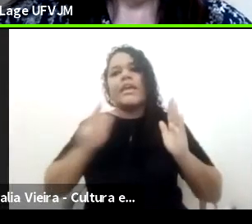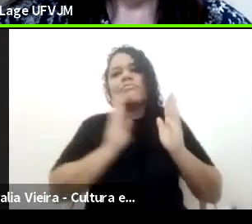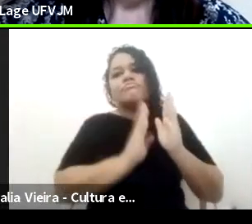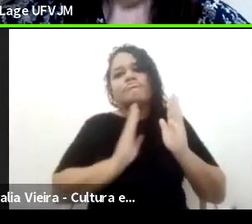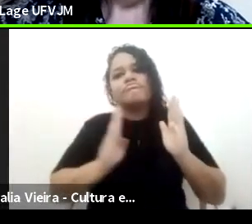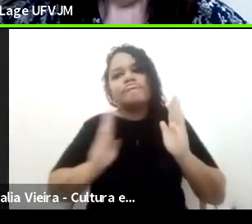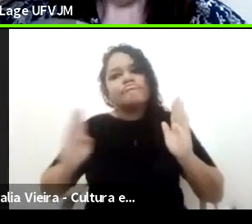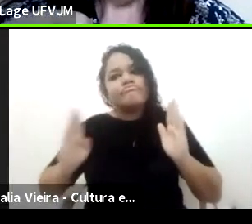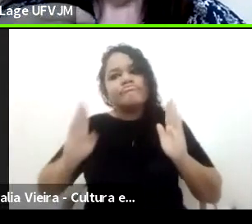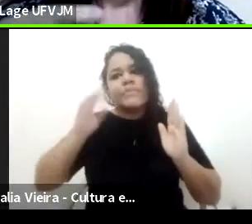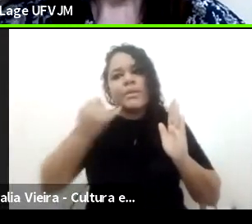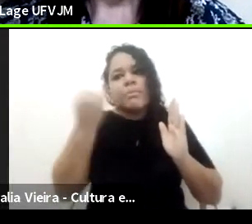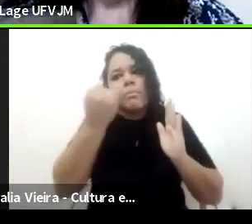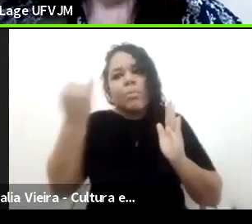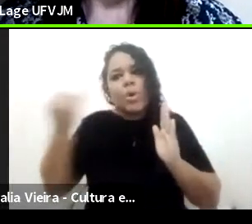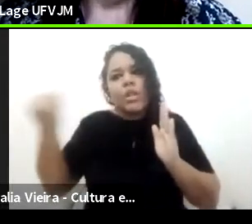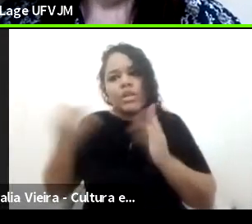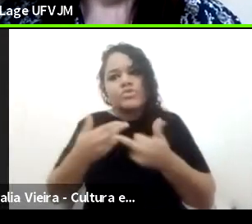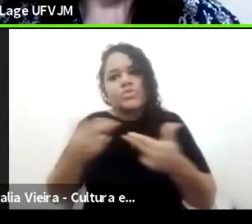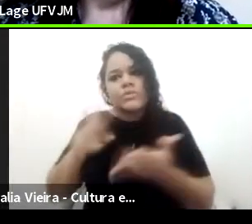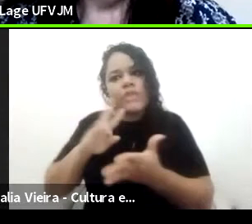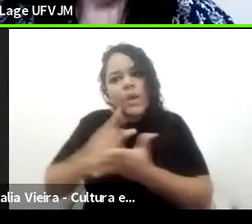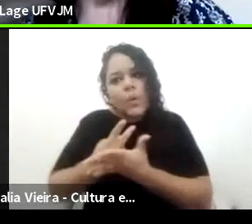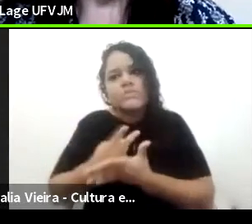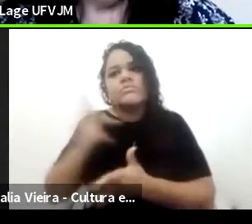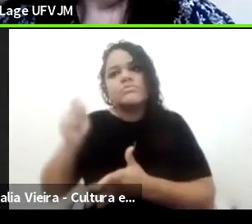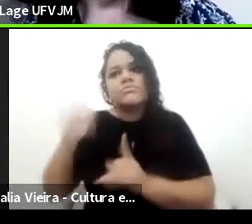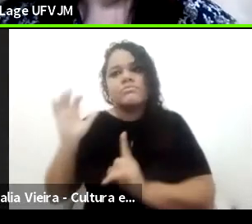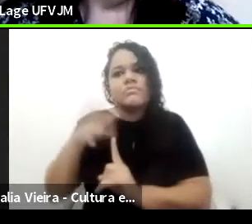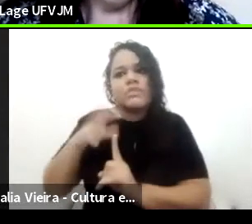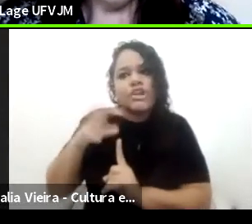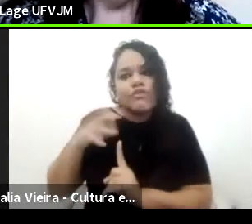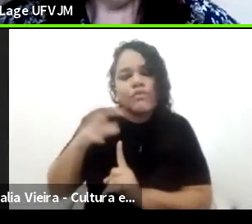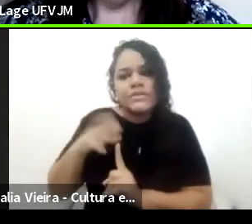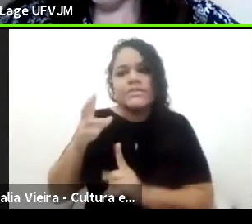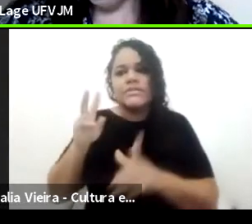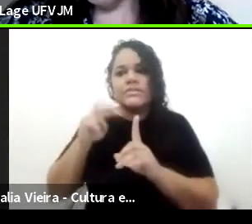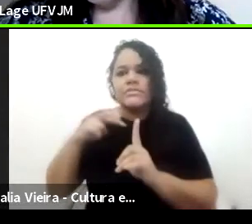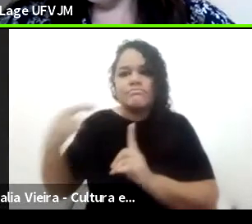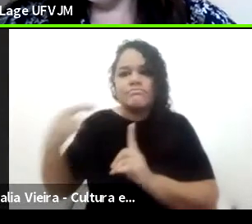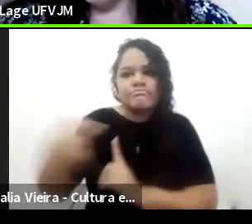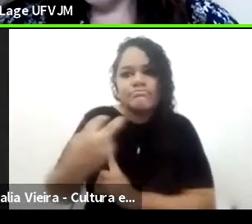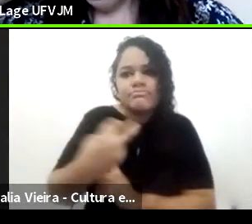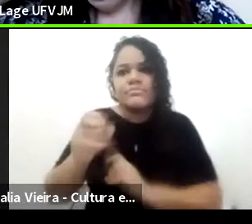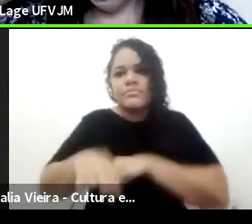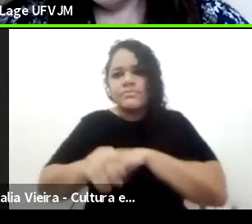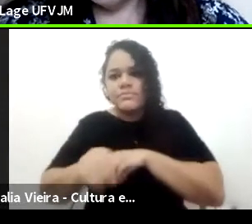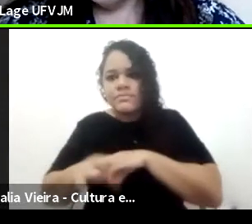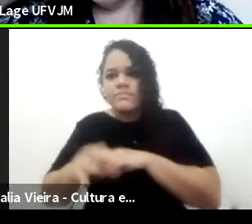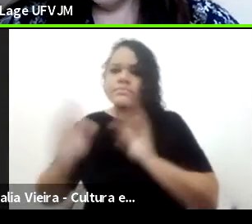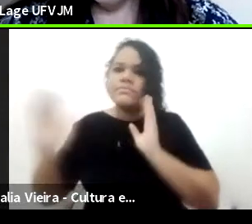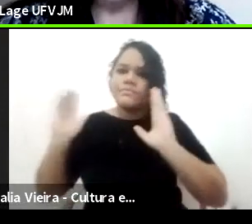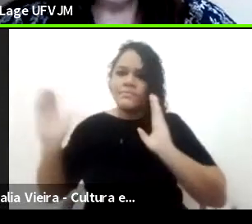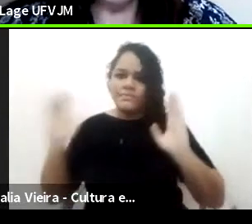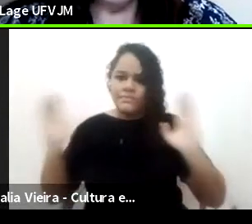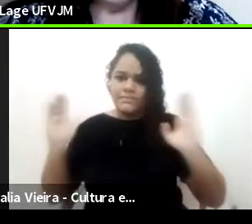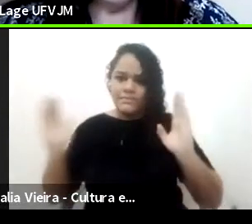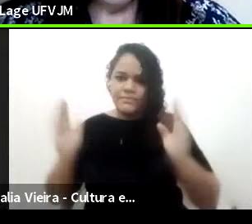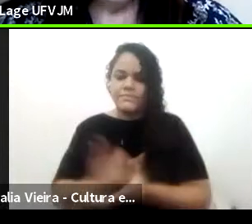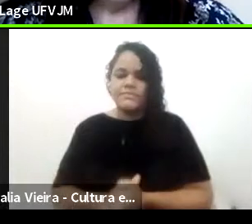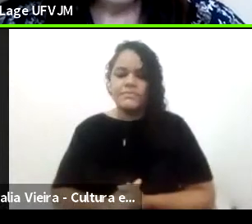trazer perspectivas educativas para este período. Então, é isso que é a minha